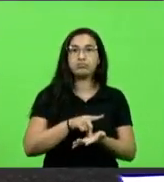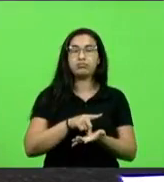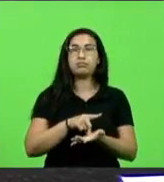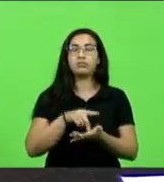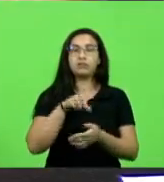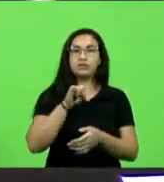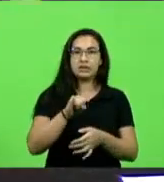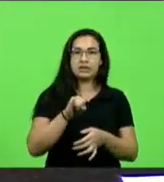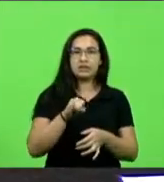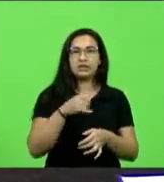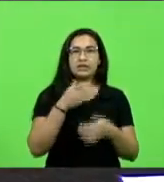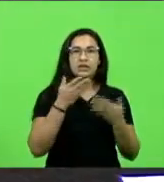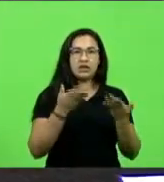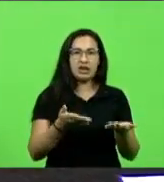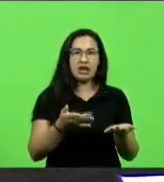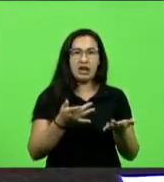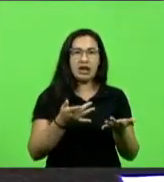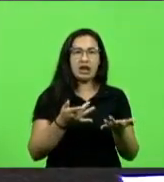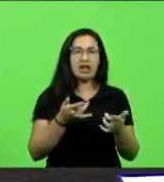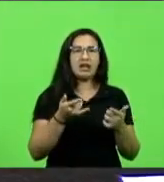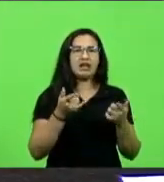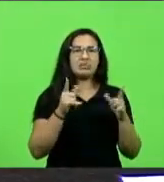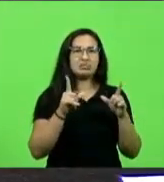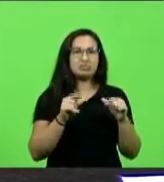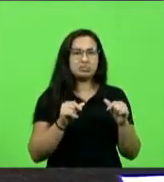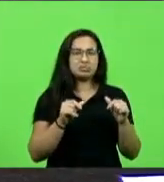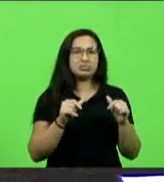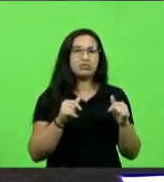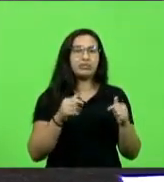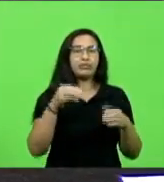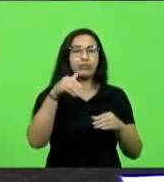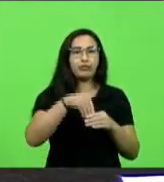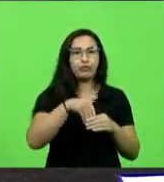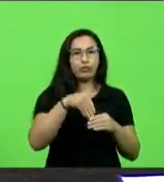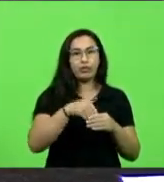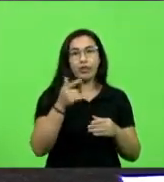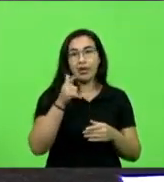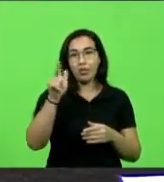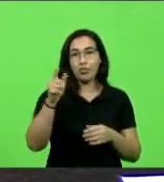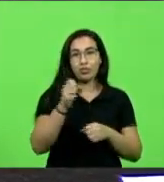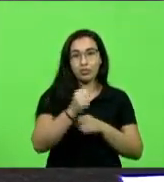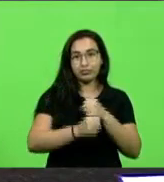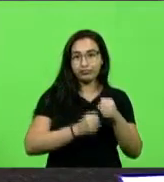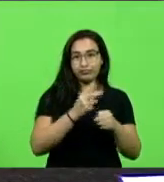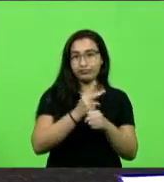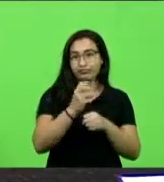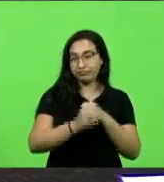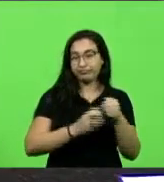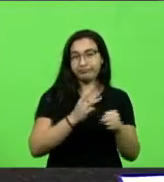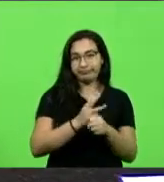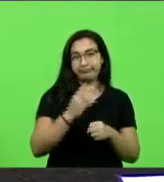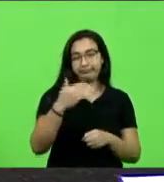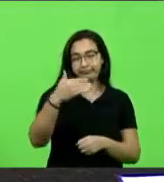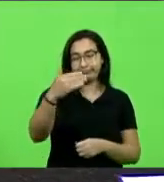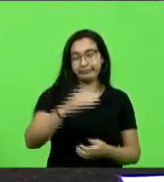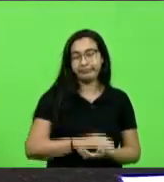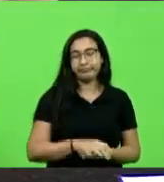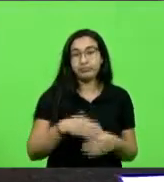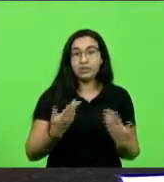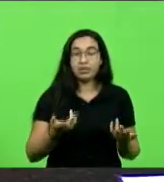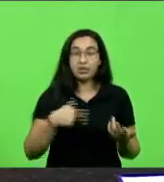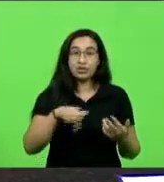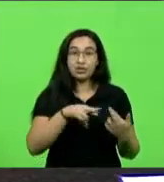forma adequada, se ela for inadequada, iremos votar uma outra daqui a dois ou três anos. Então, vamos ser responsáveis,